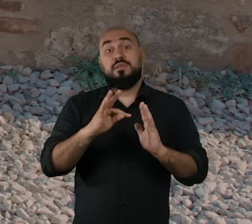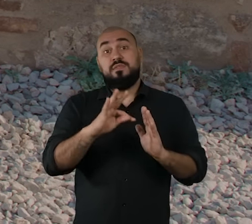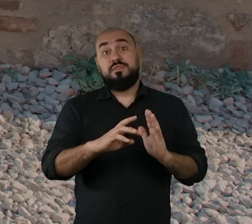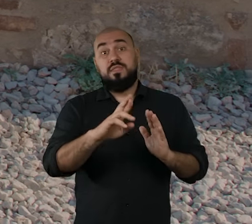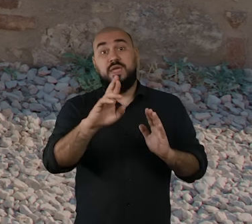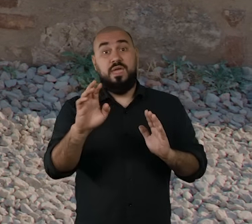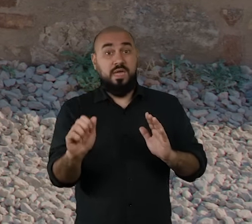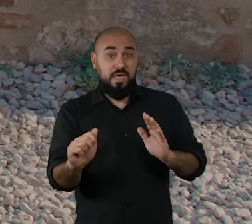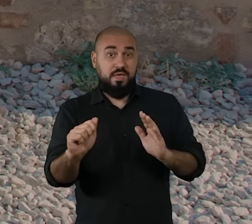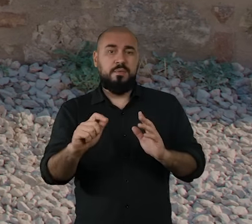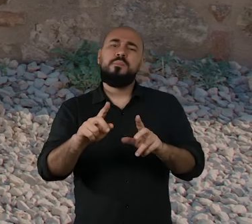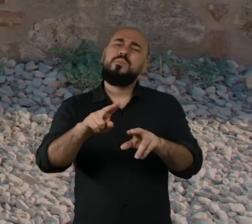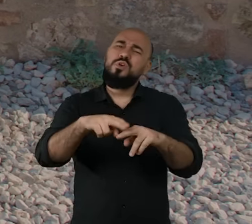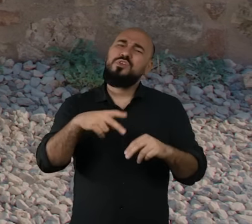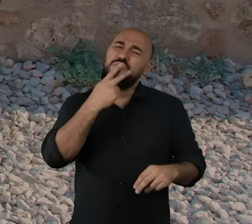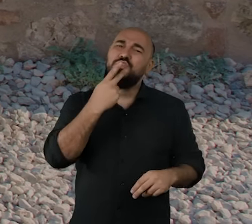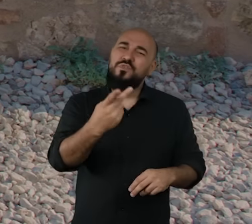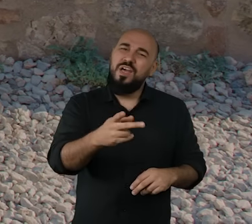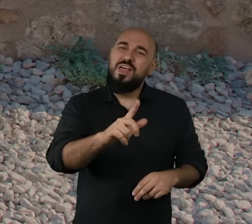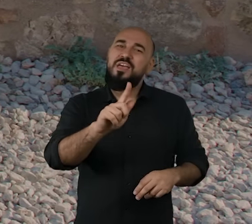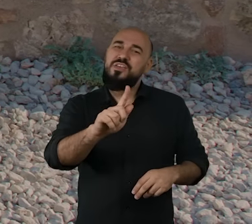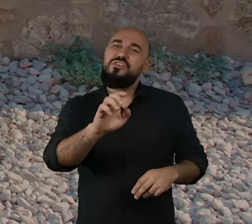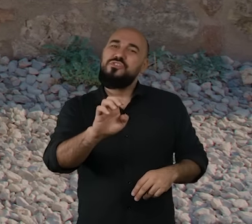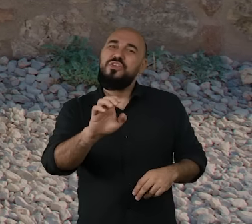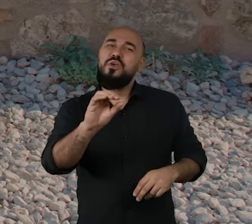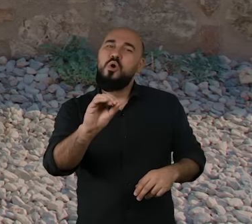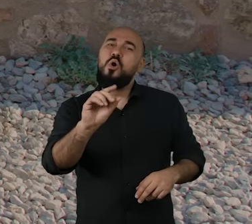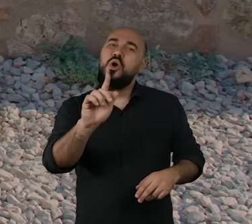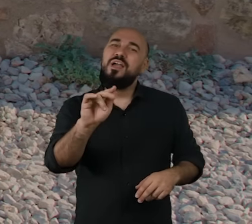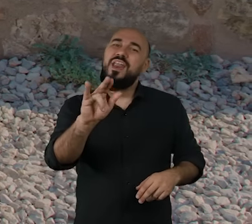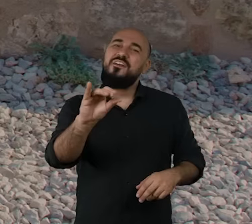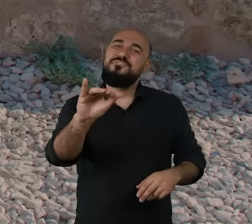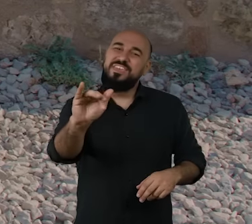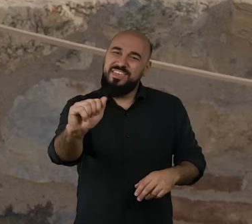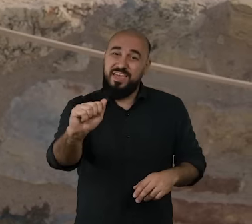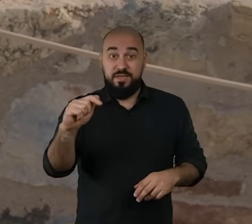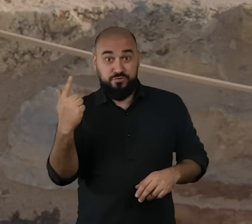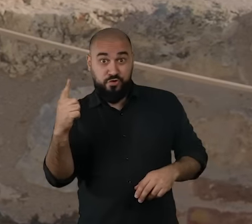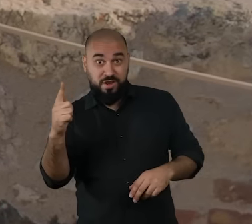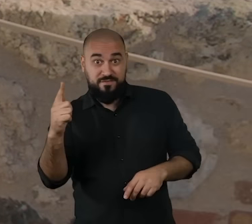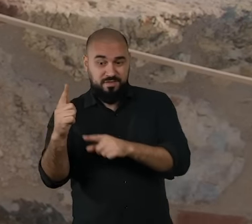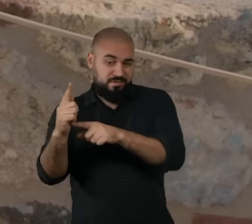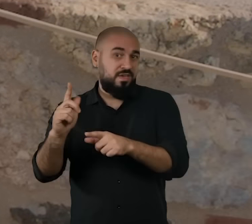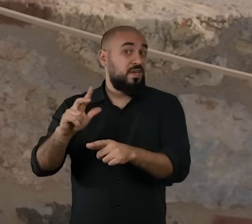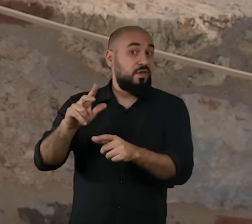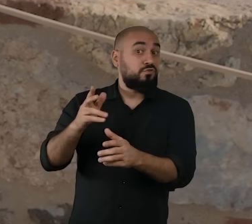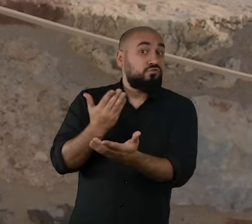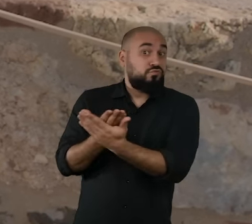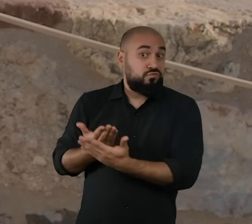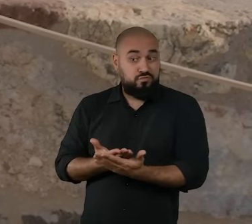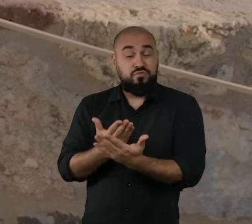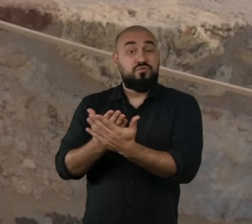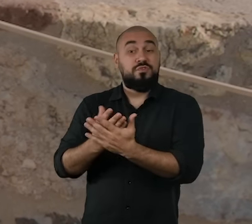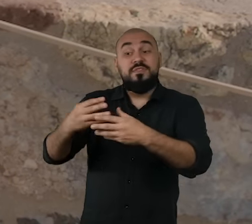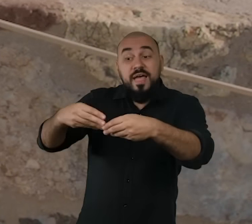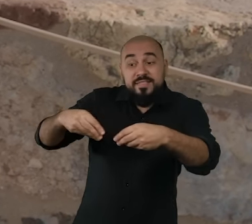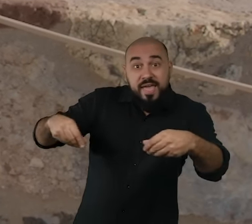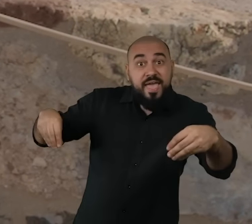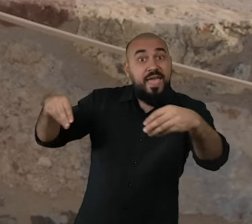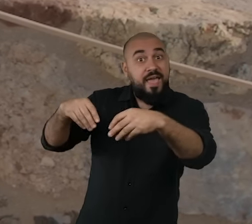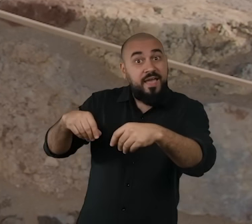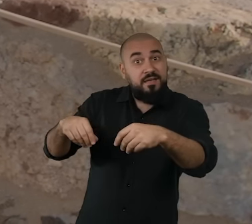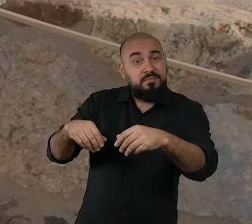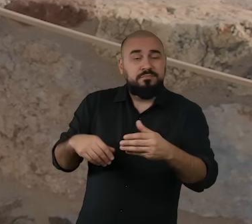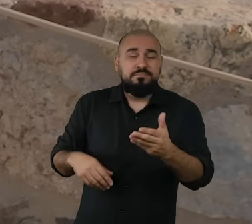Geografia. É o estudo, a descrição da Terra. Pois bem, continuando o eu estava dizendo para vocês,